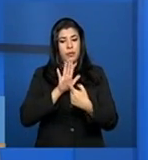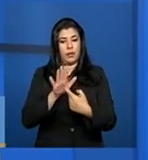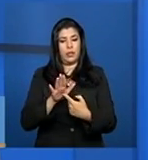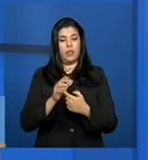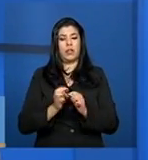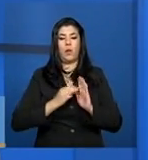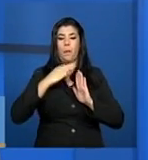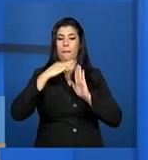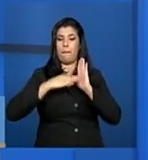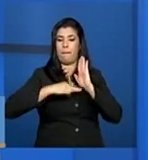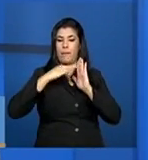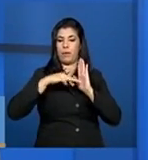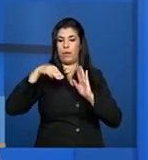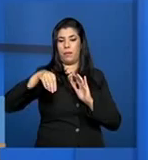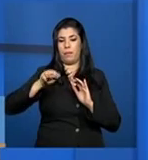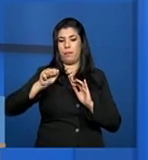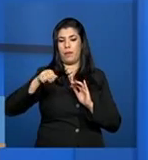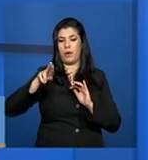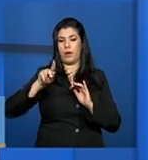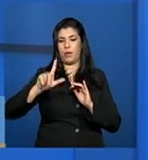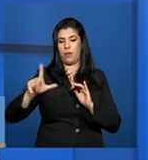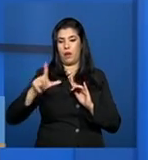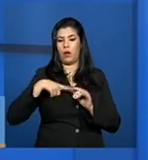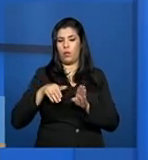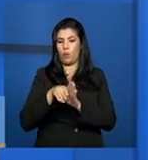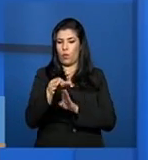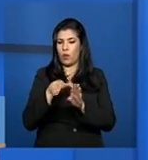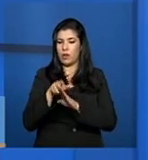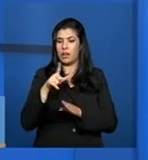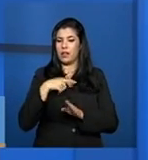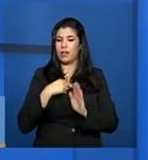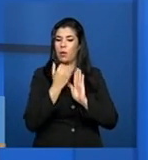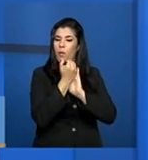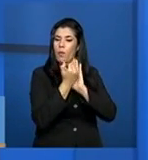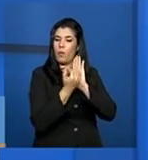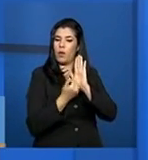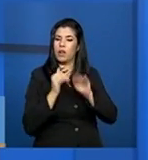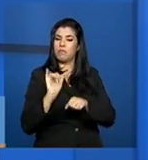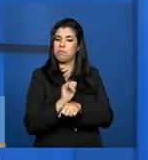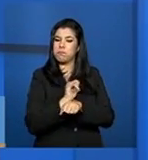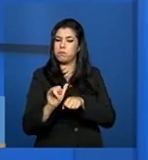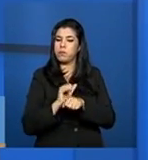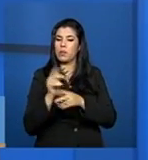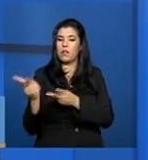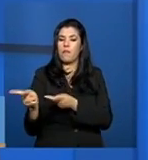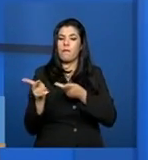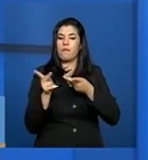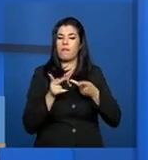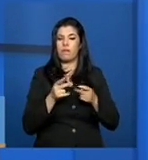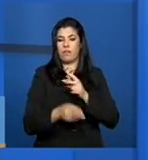orientações que nós disponibilizamos, existe um instrumental de visita técnica. Esse instrumental, ele